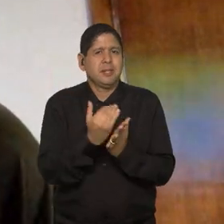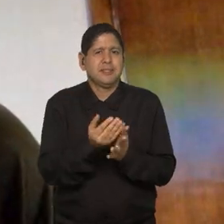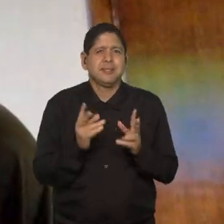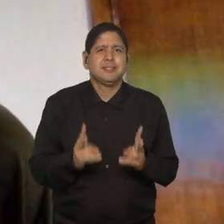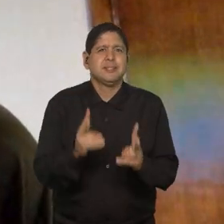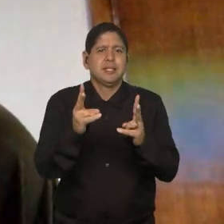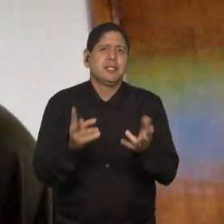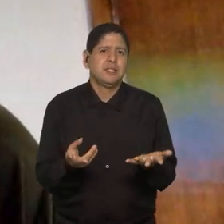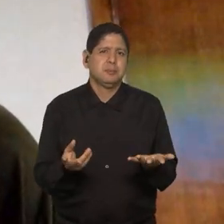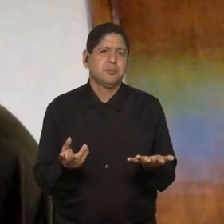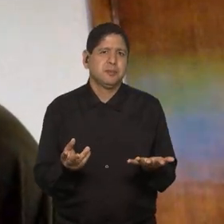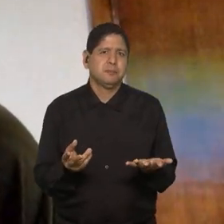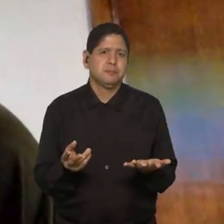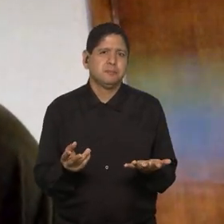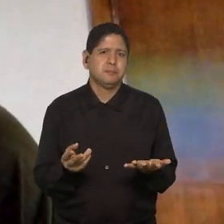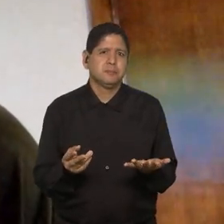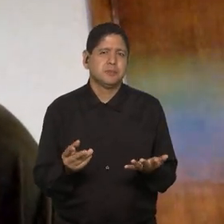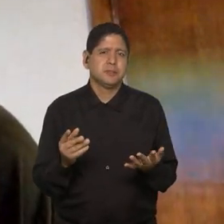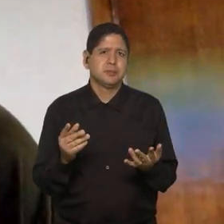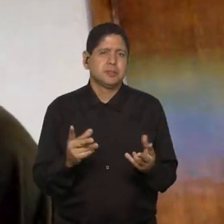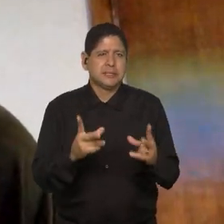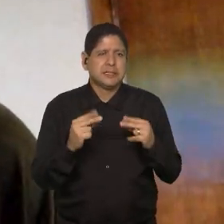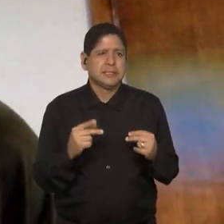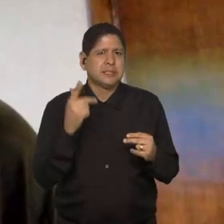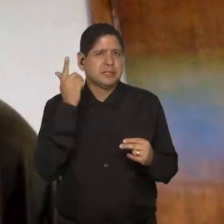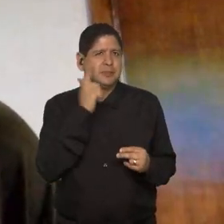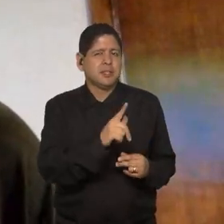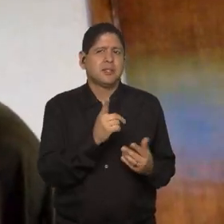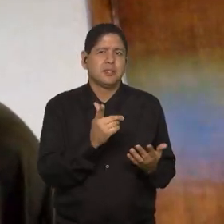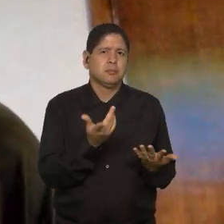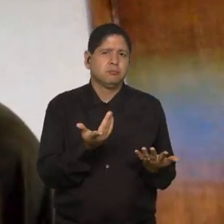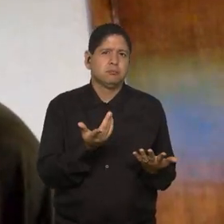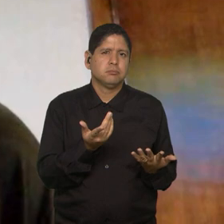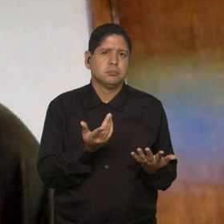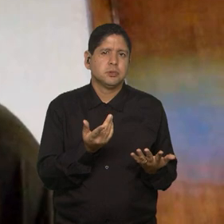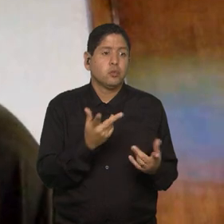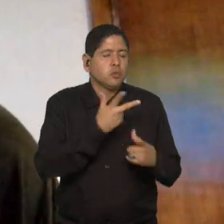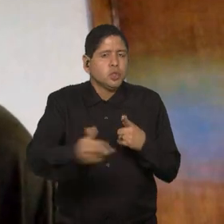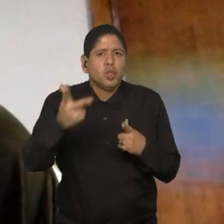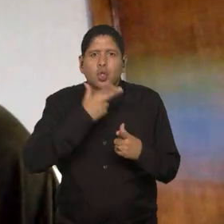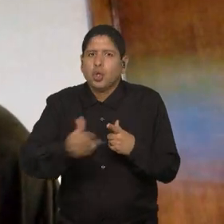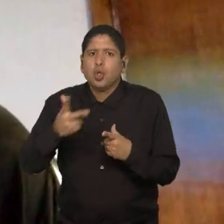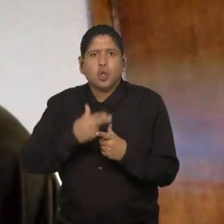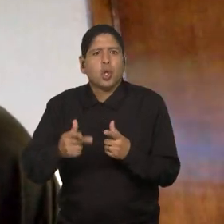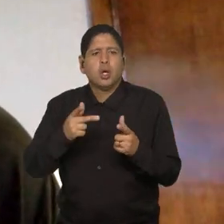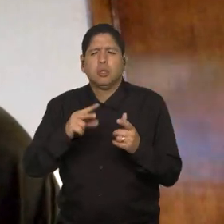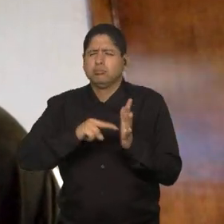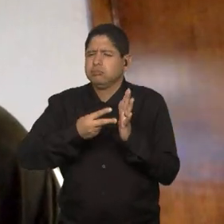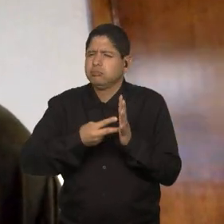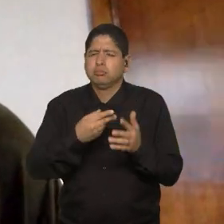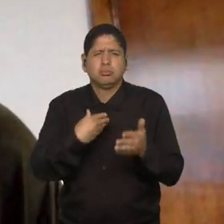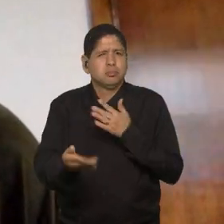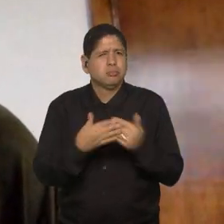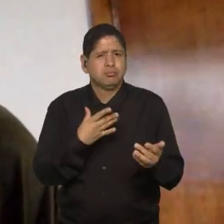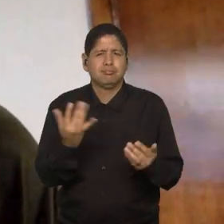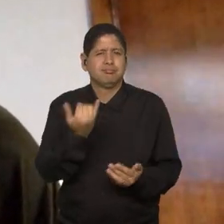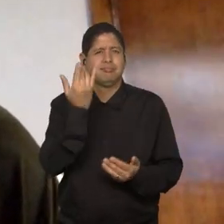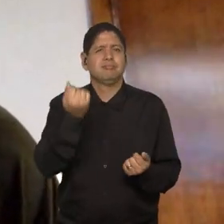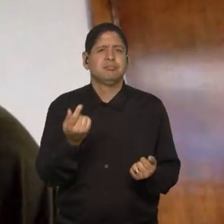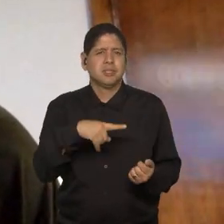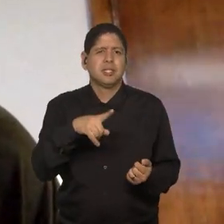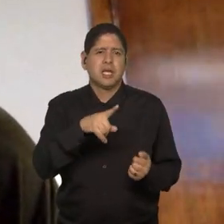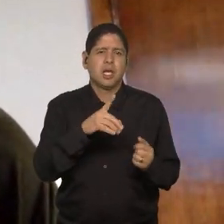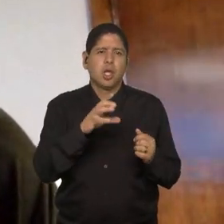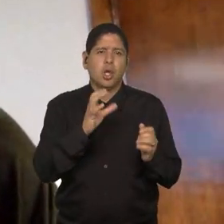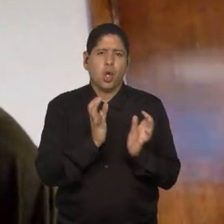conquiste grandes vitórias em todos os sentidos. E nessa